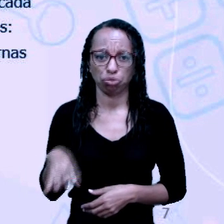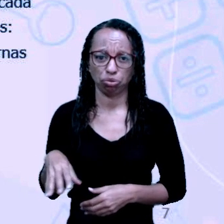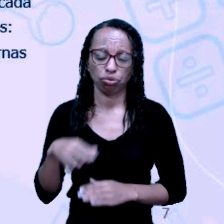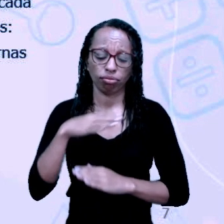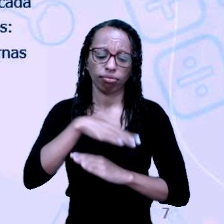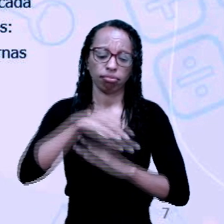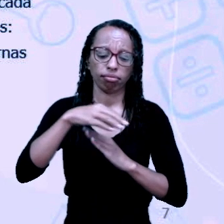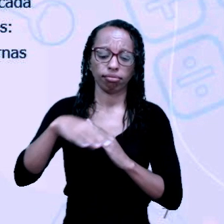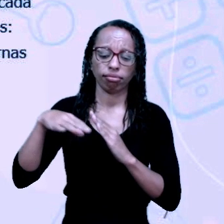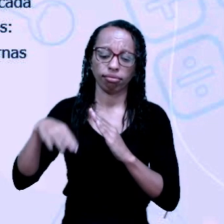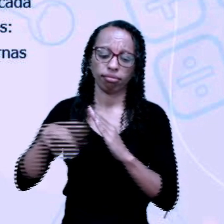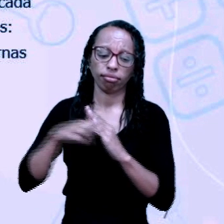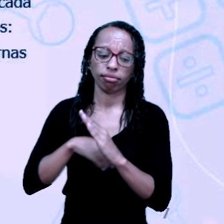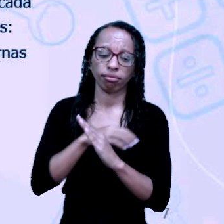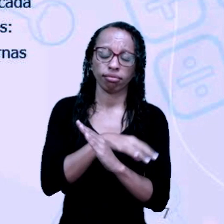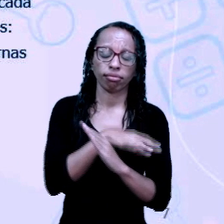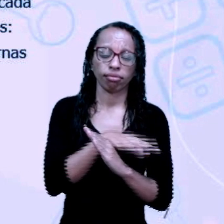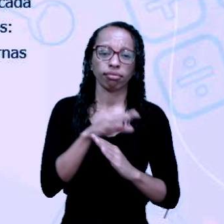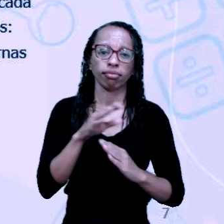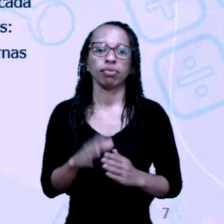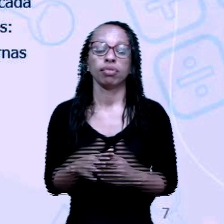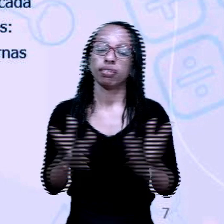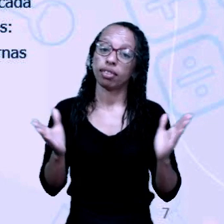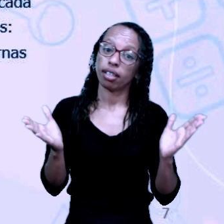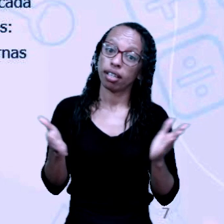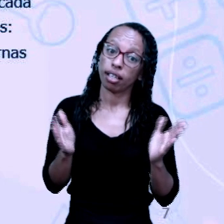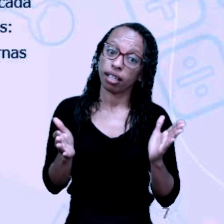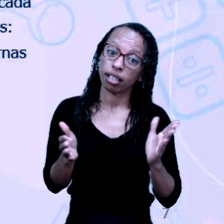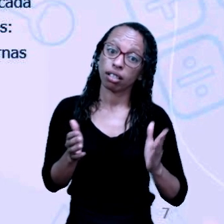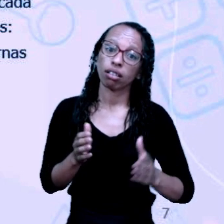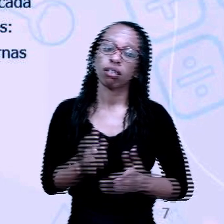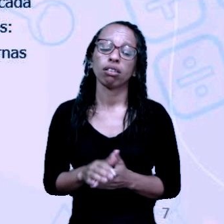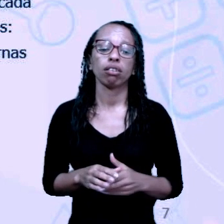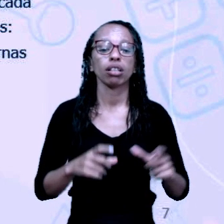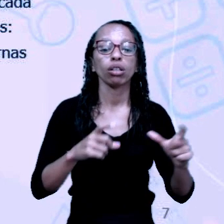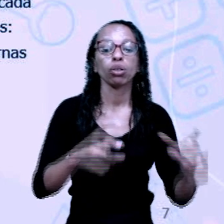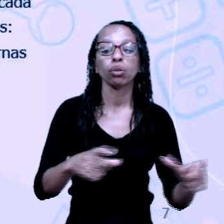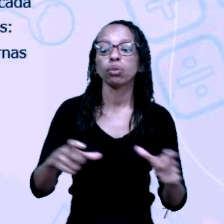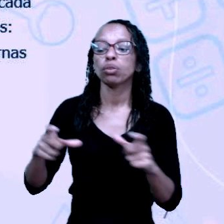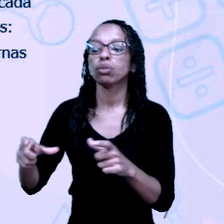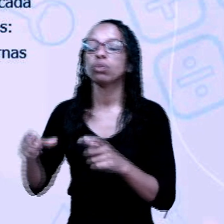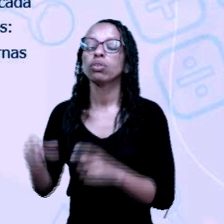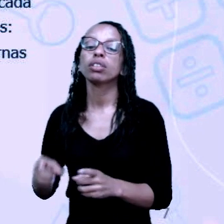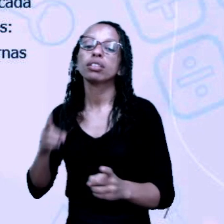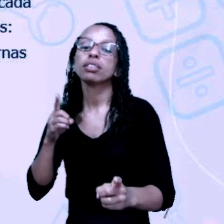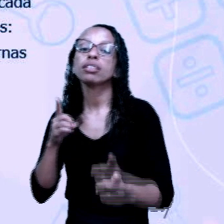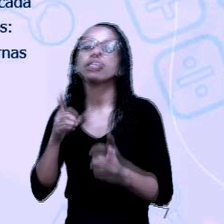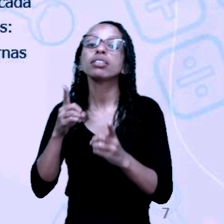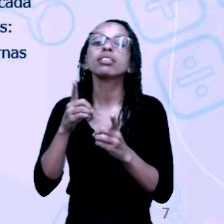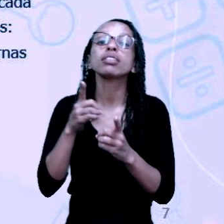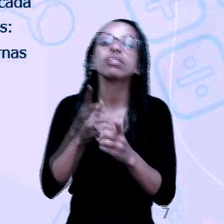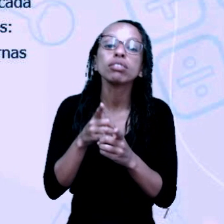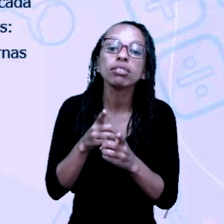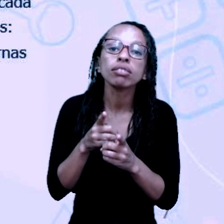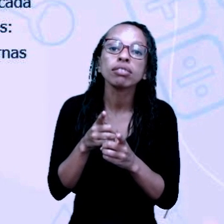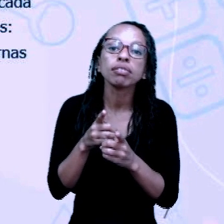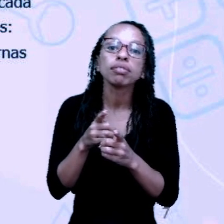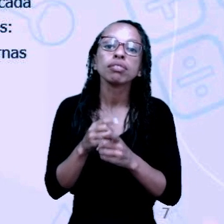Agora, eu quero falar para vocês quais são os lugares que nós podemos encontrar esse gênero. Então, a gente pode encontrar